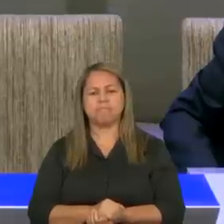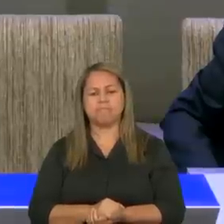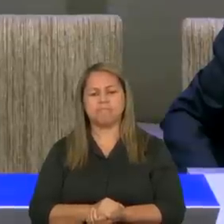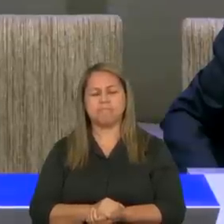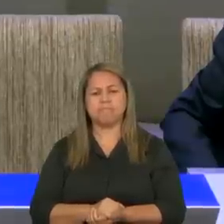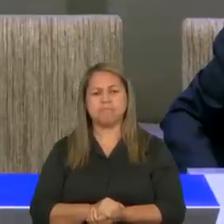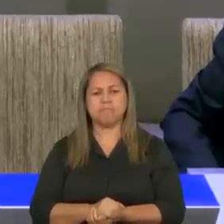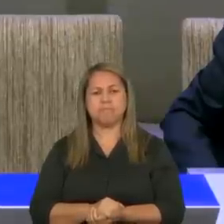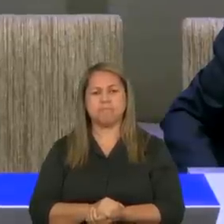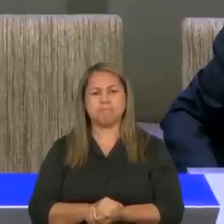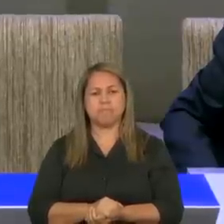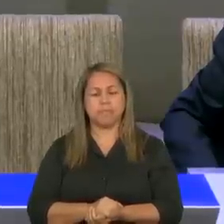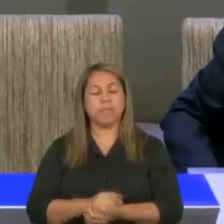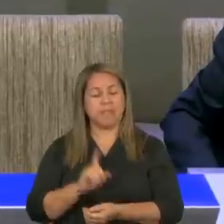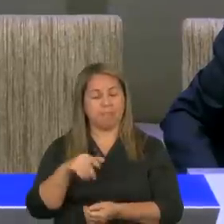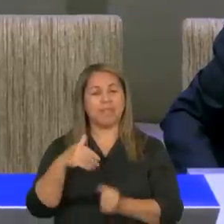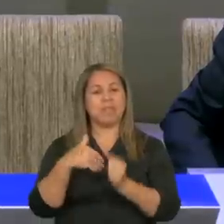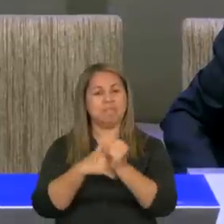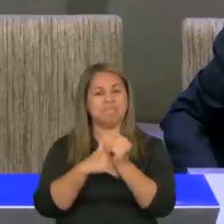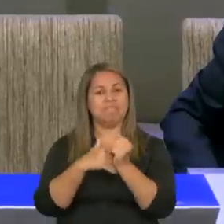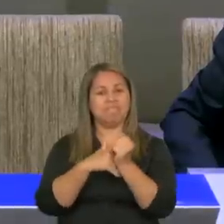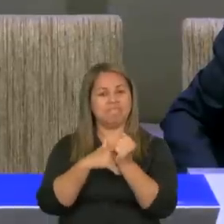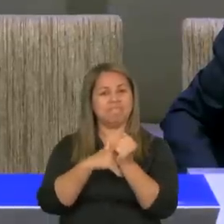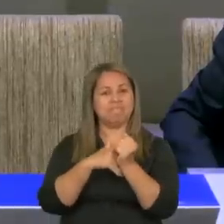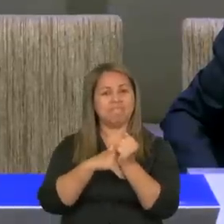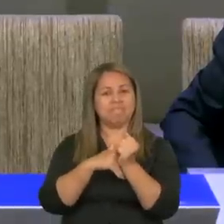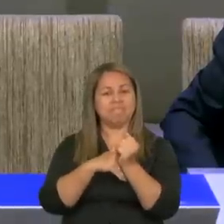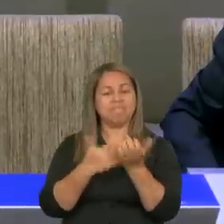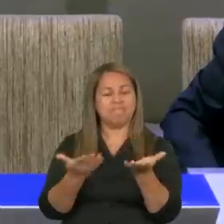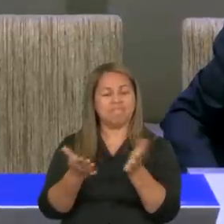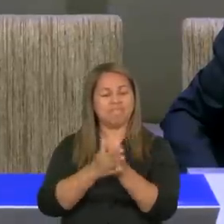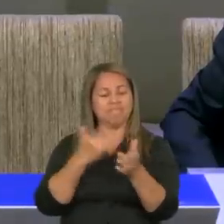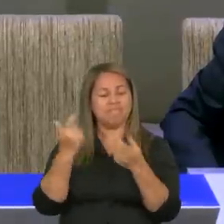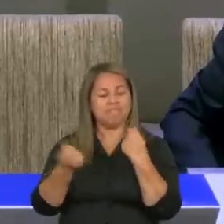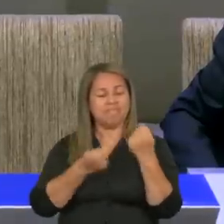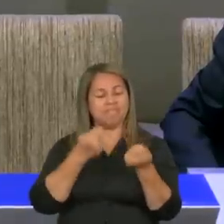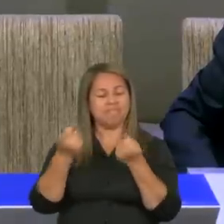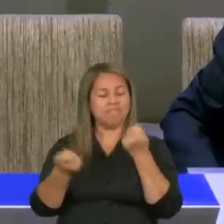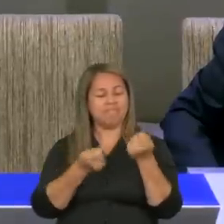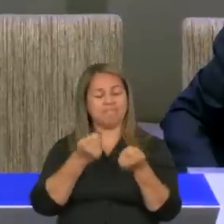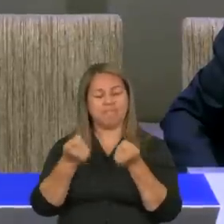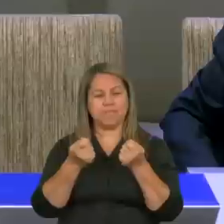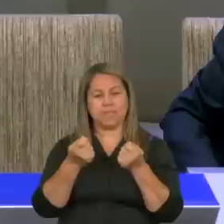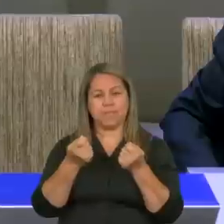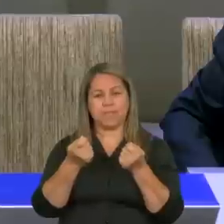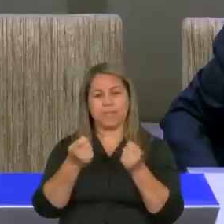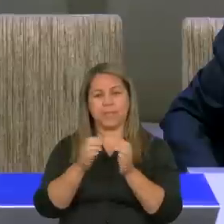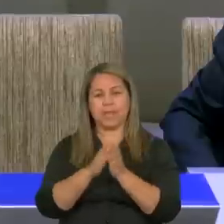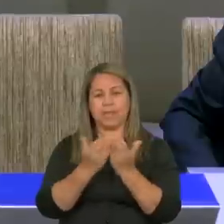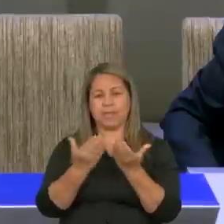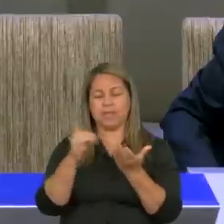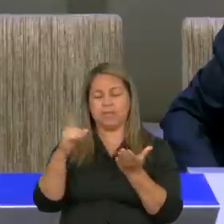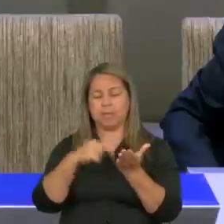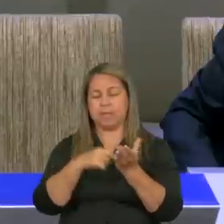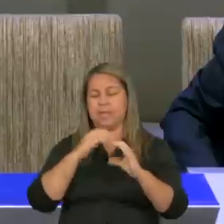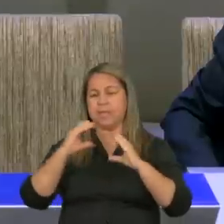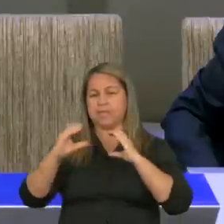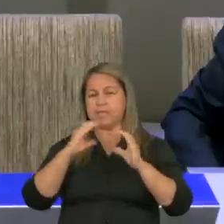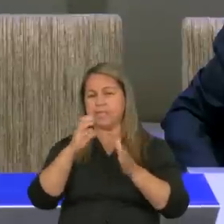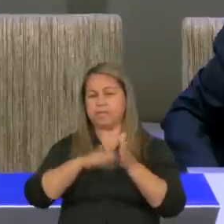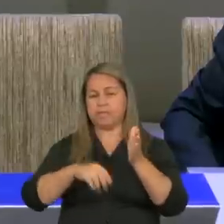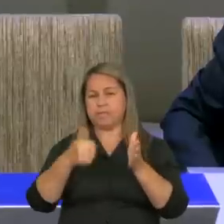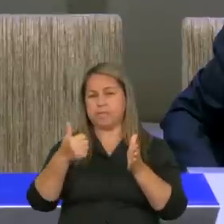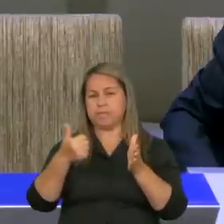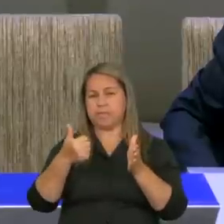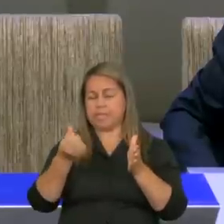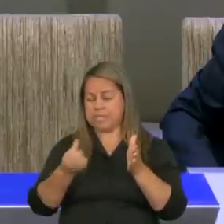este, segredo, aleluia, em, cantar, em 6 e 11, a Bíblia, diz